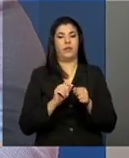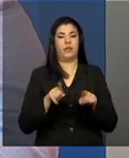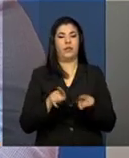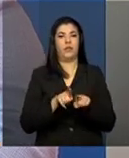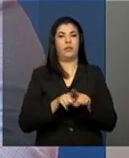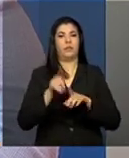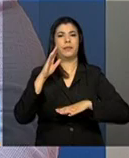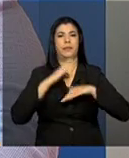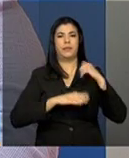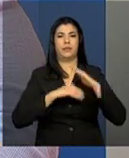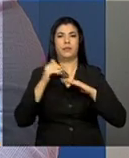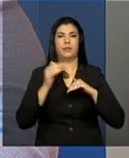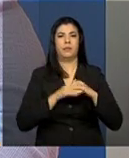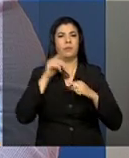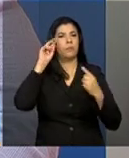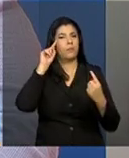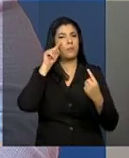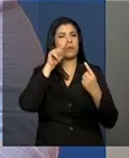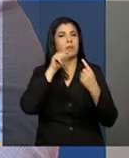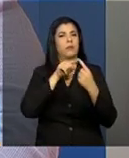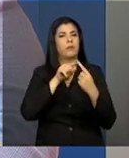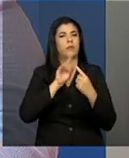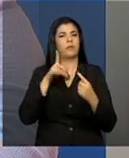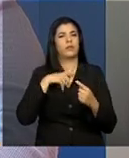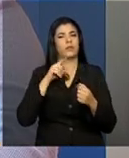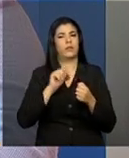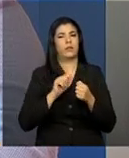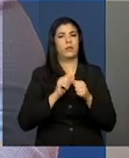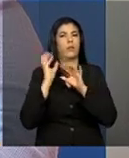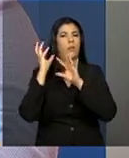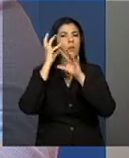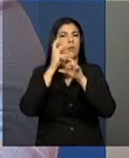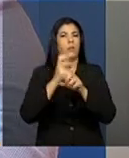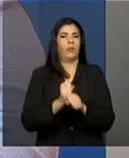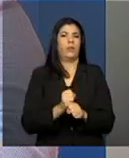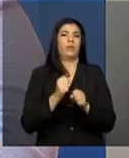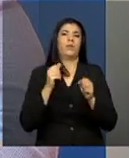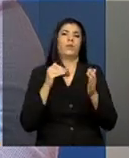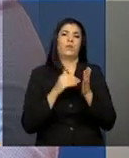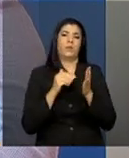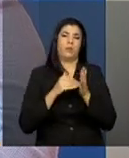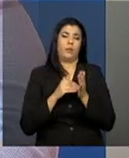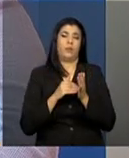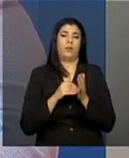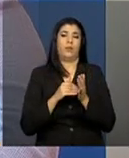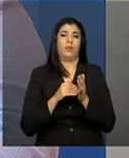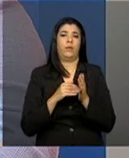ação maior que nós concretizamos nesse processo,